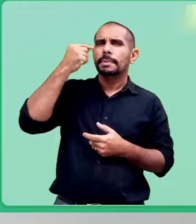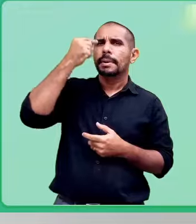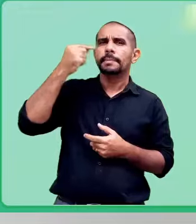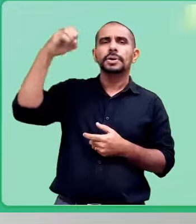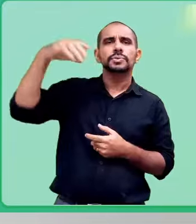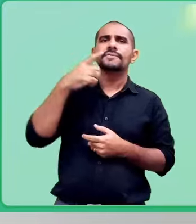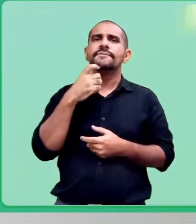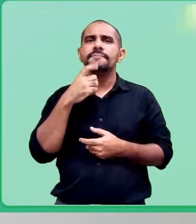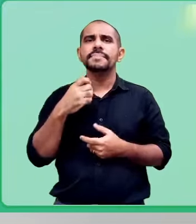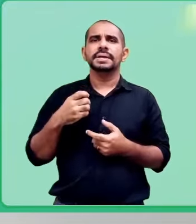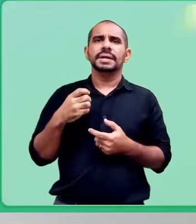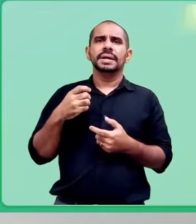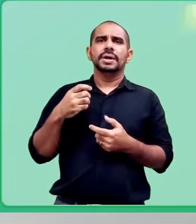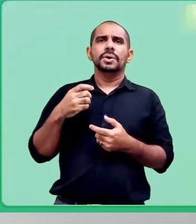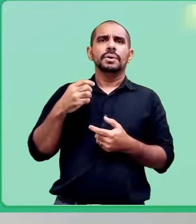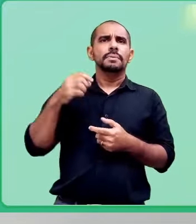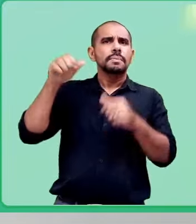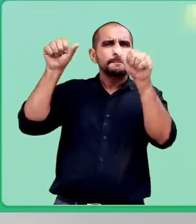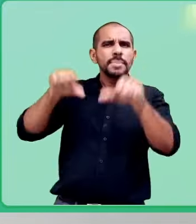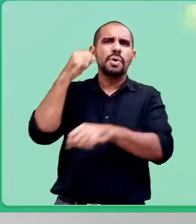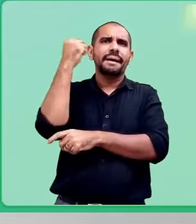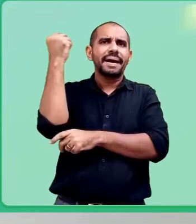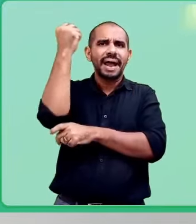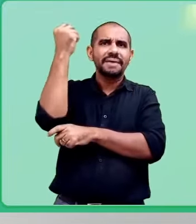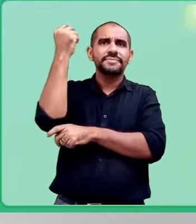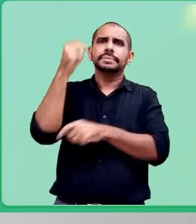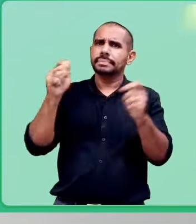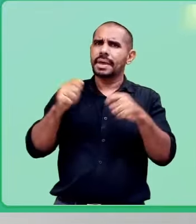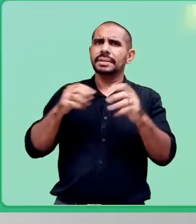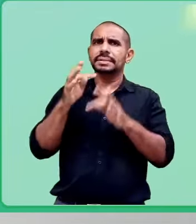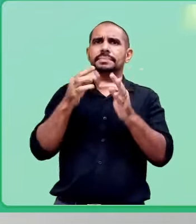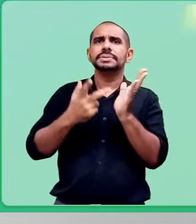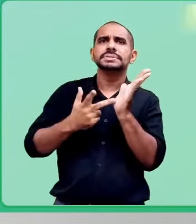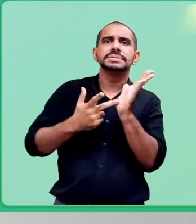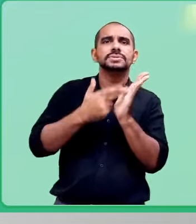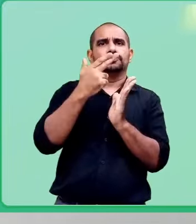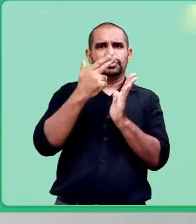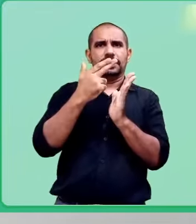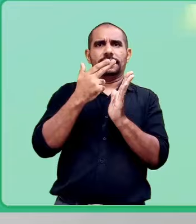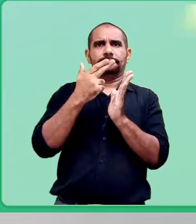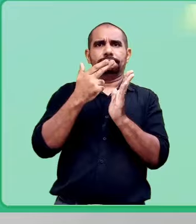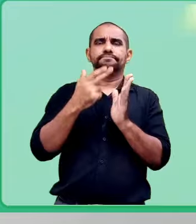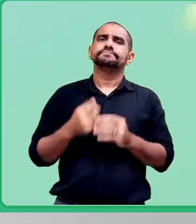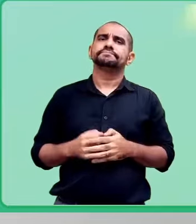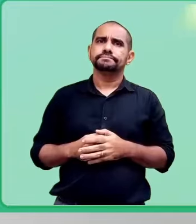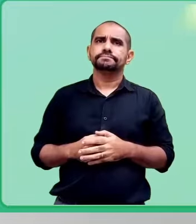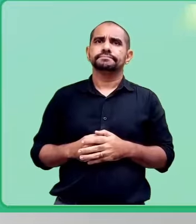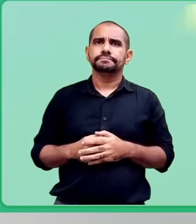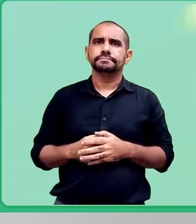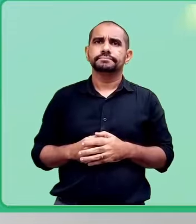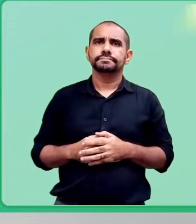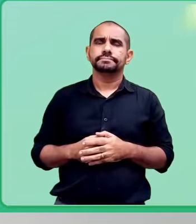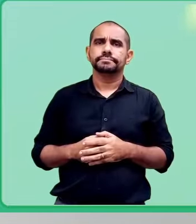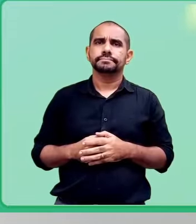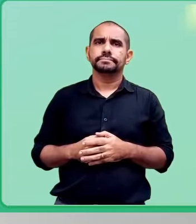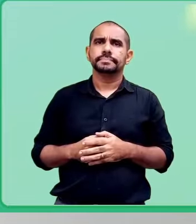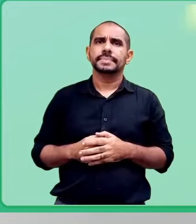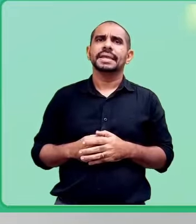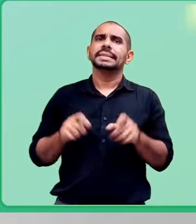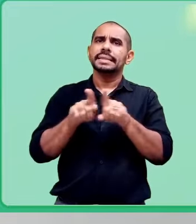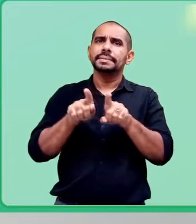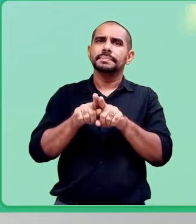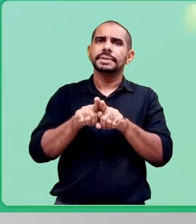ou até mesmo nos casos mais avançados, mais graves, dispomos de cirurgias que podemos oferecer para esses pacientes.